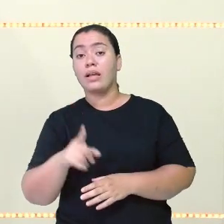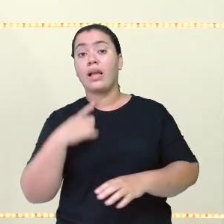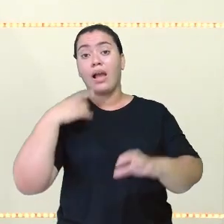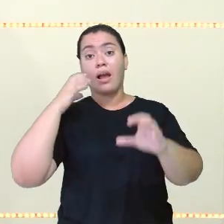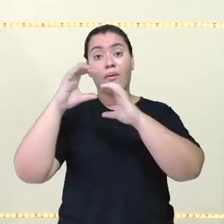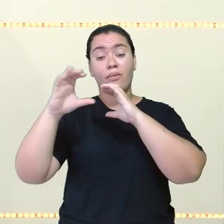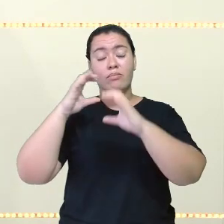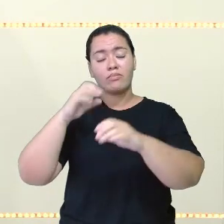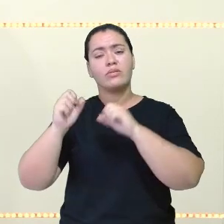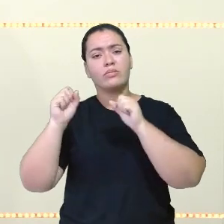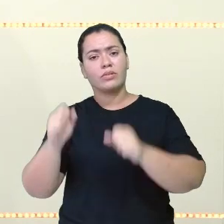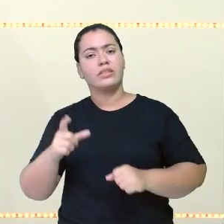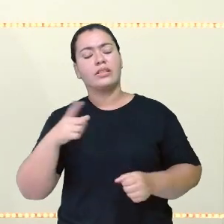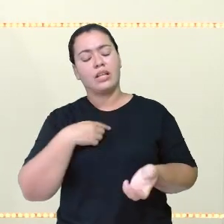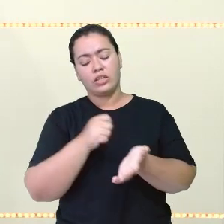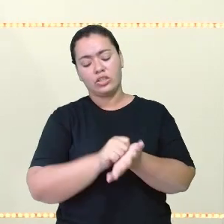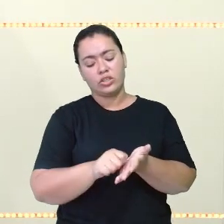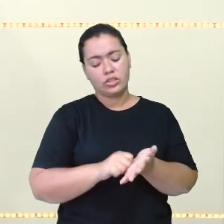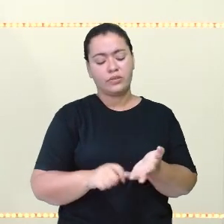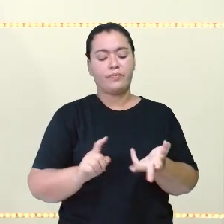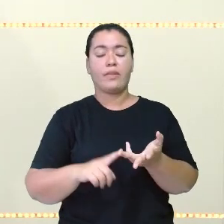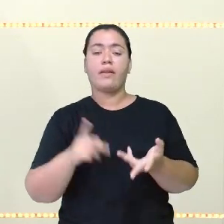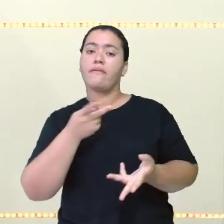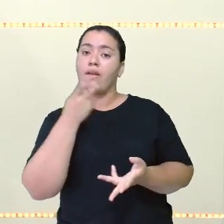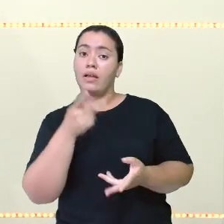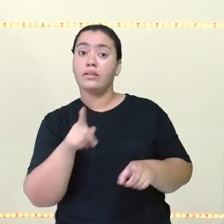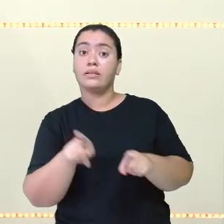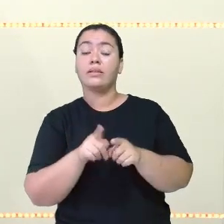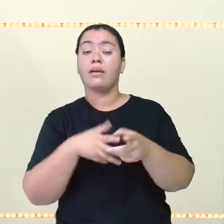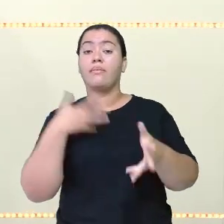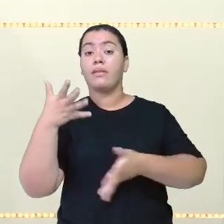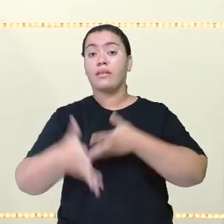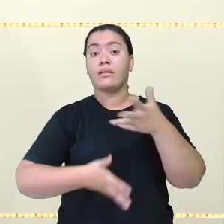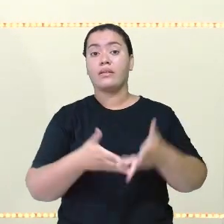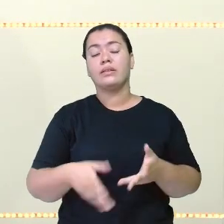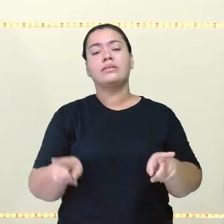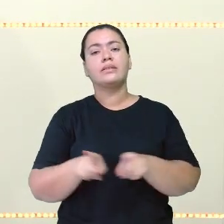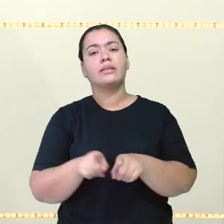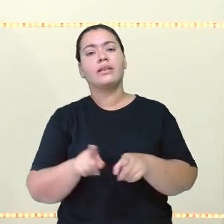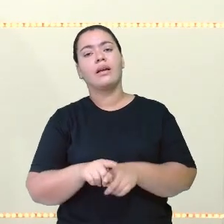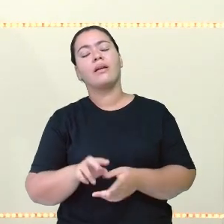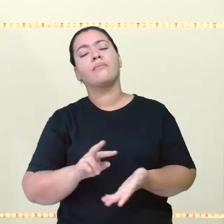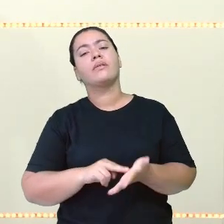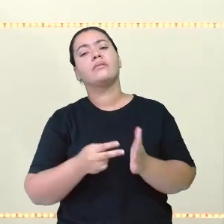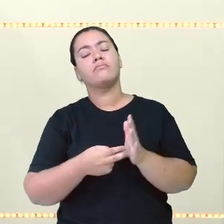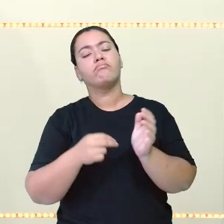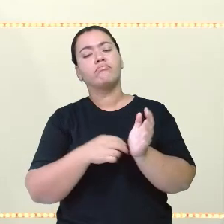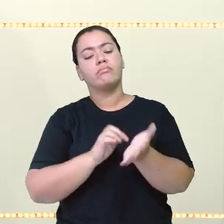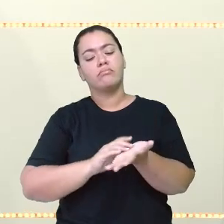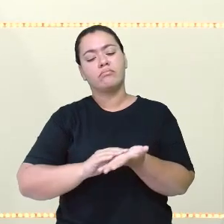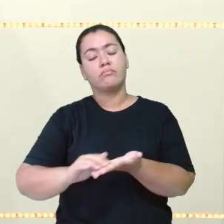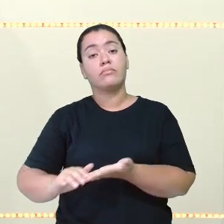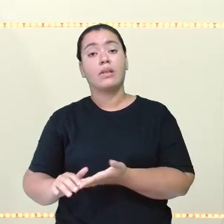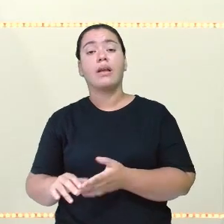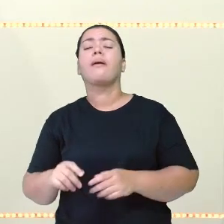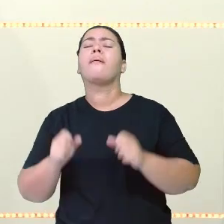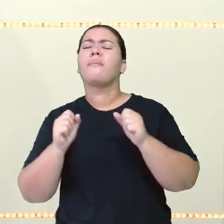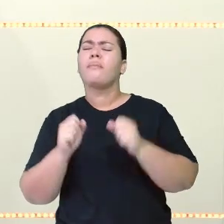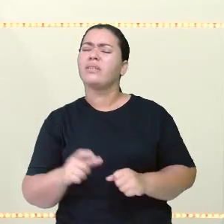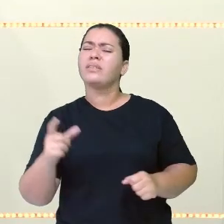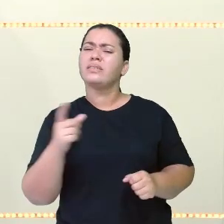através da escrita, da fala, dos gestos e dos símbolos. Então, a gente pode se comunicar